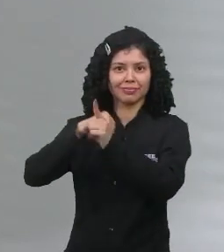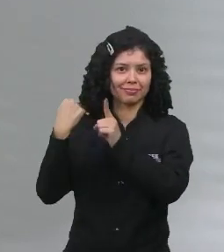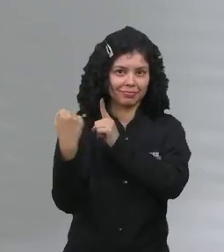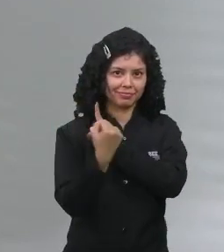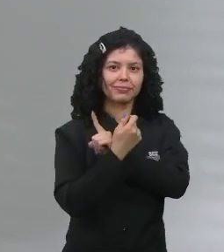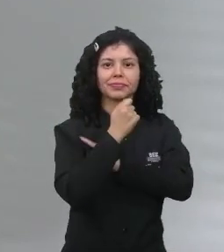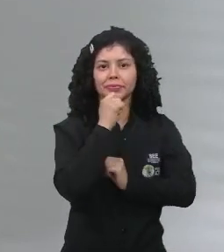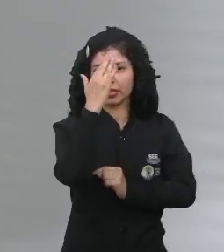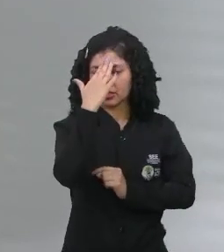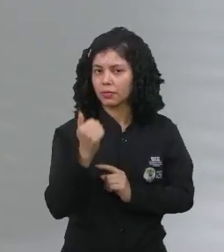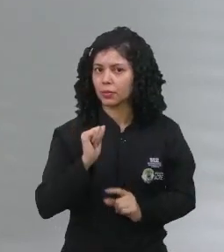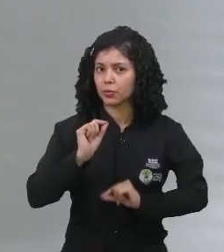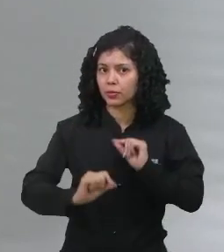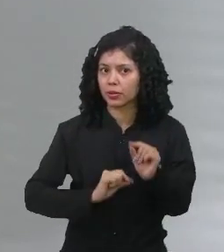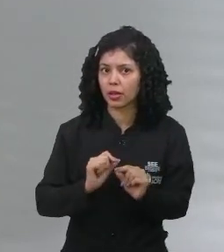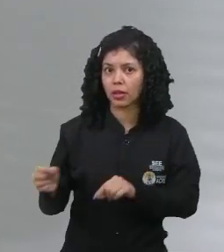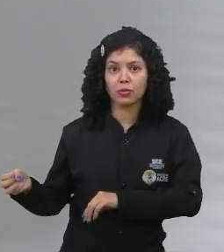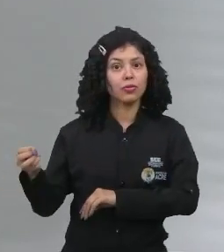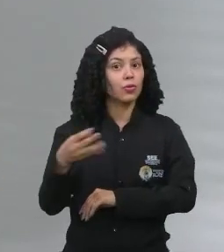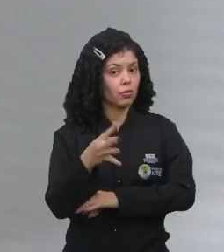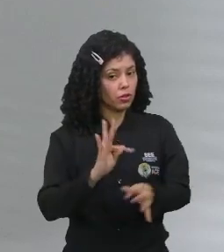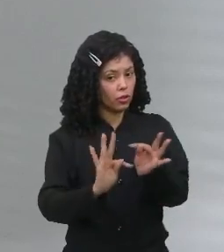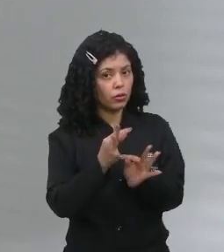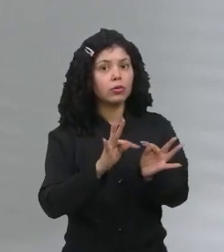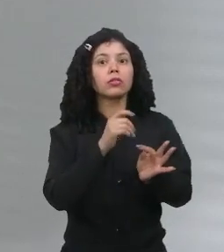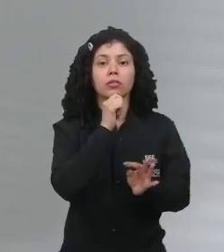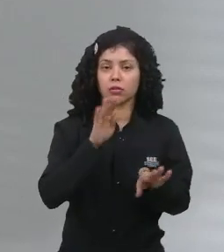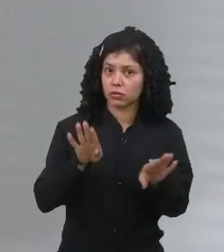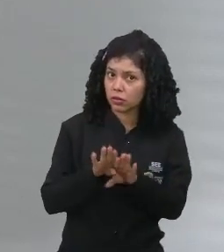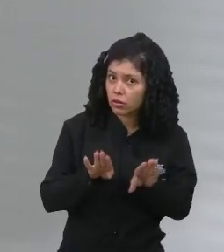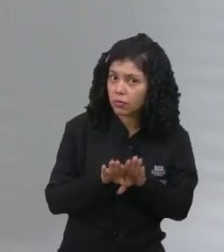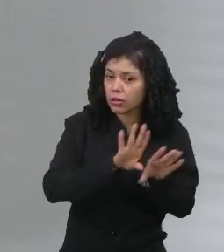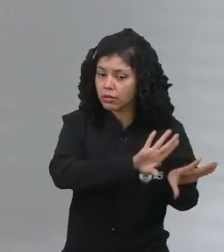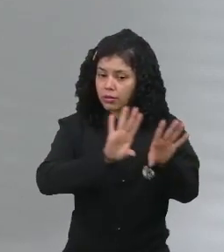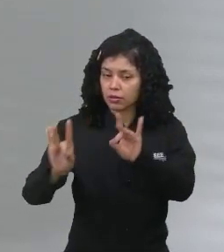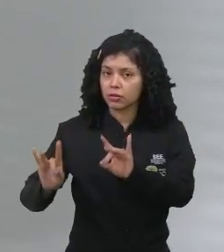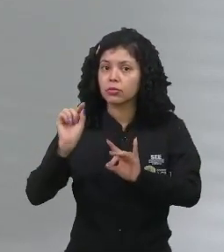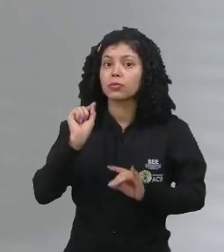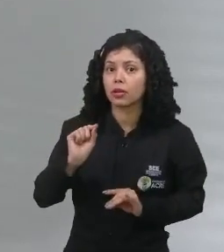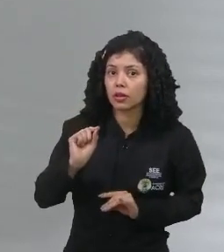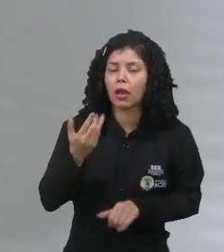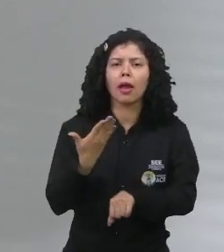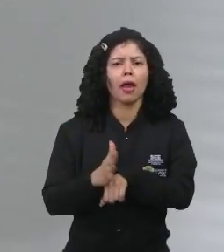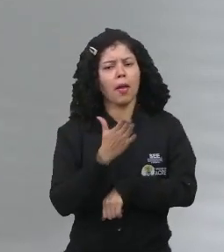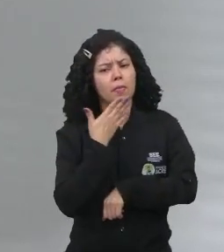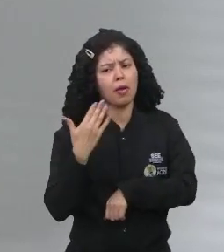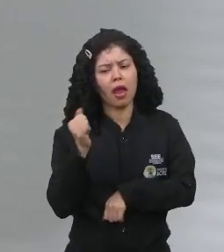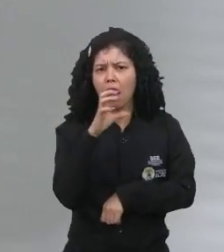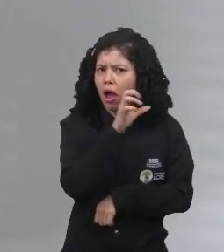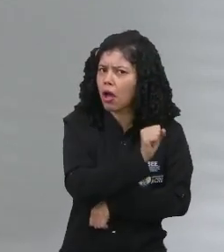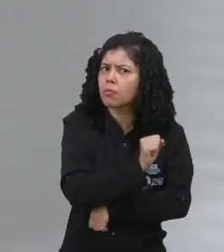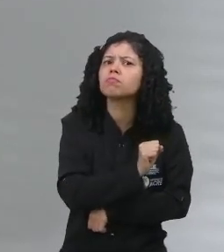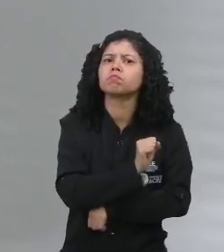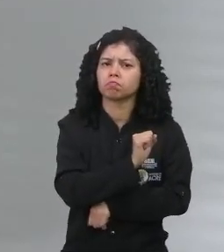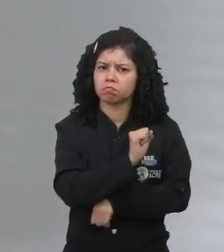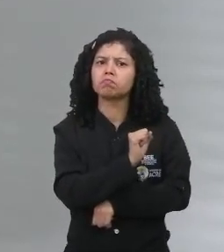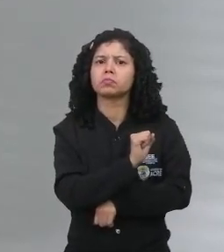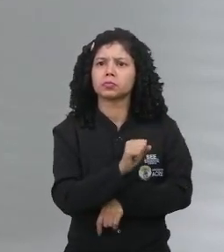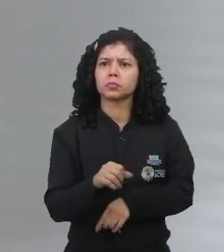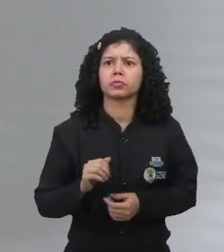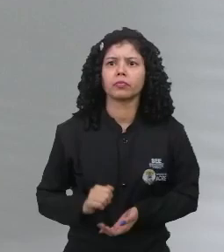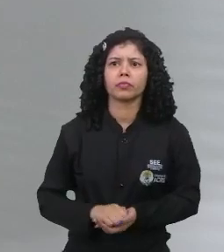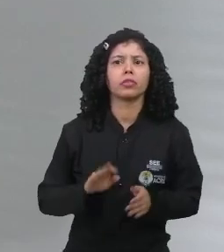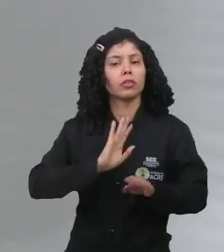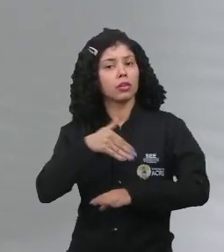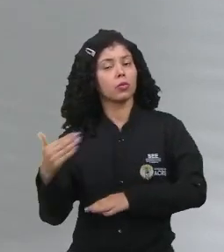E nós sabemos que essas inovações tecnológicas, elas trazem a praticidade, elas trazem comodidade